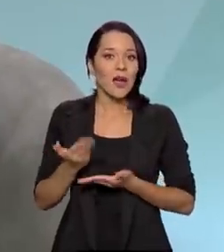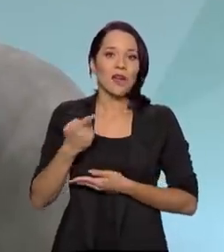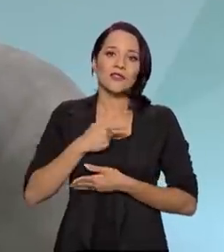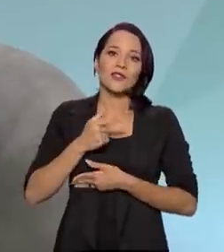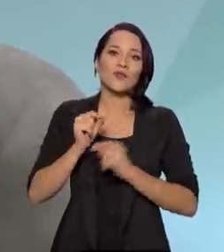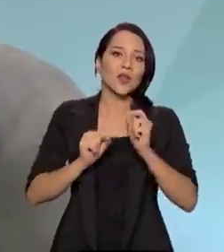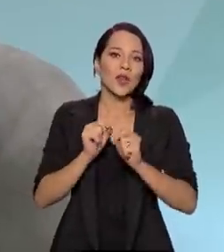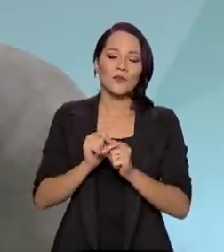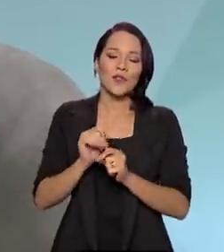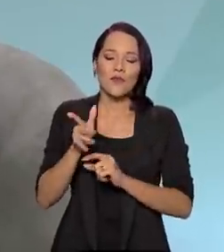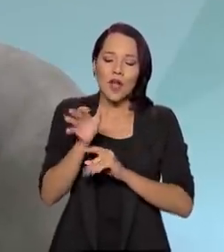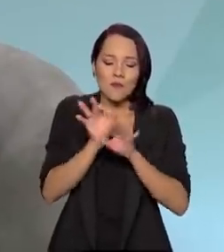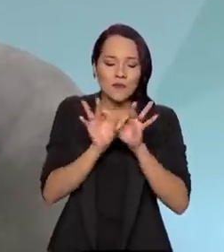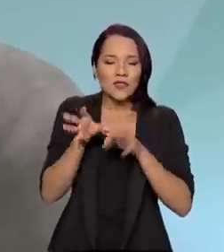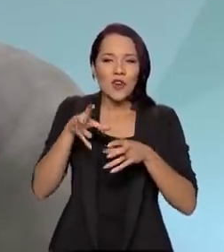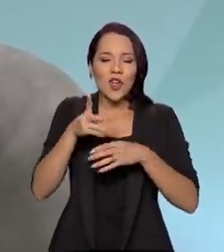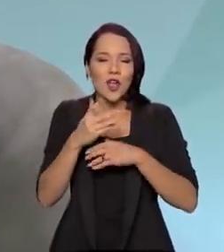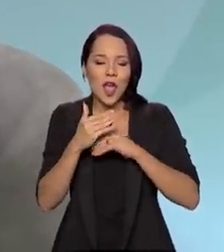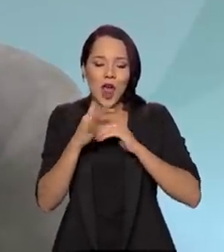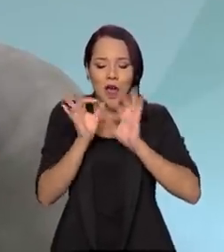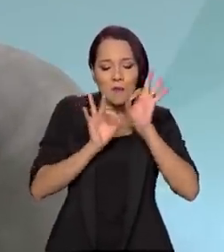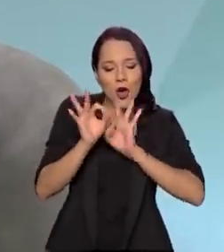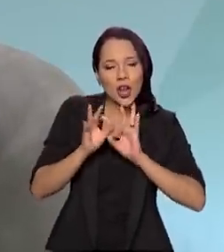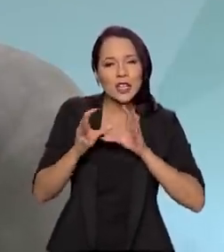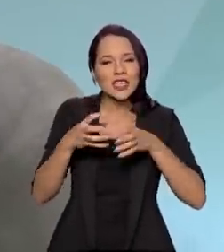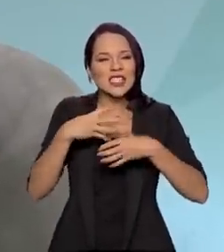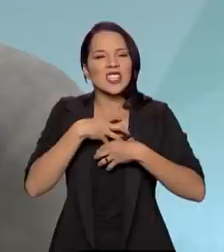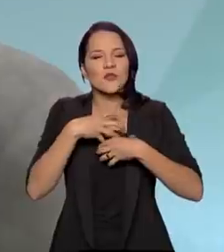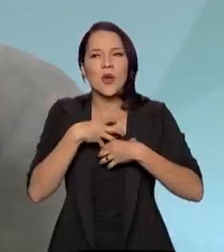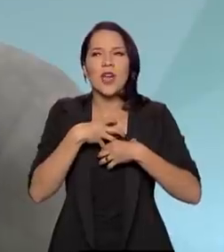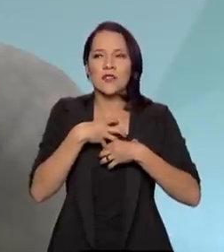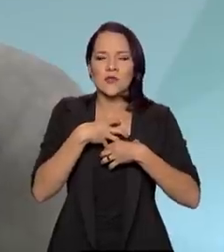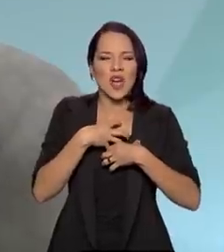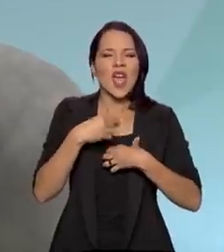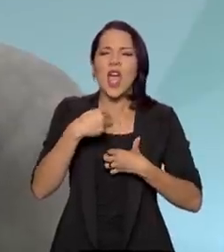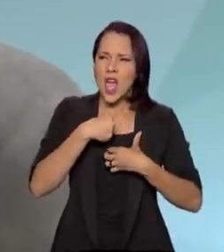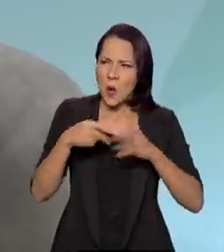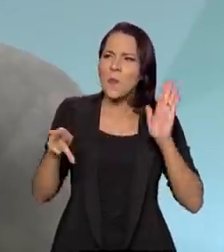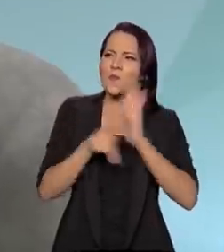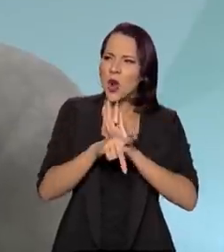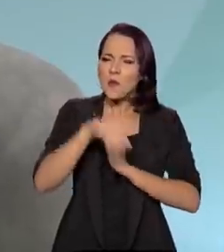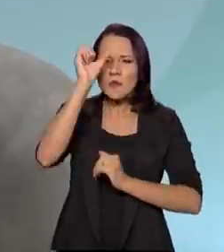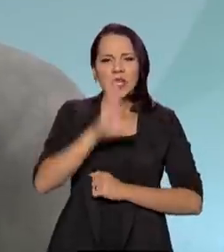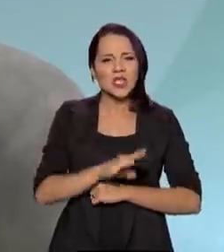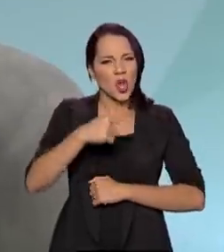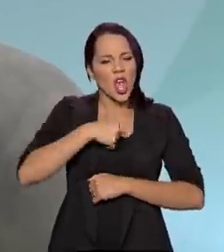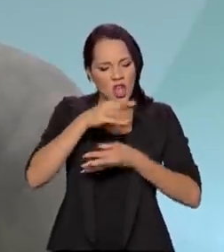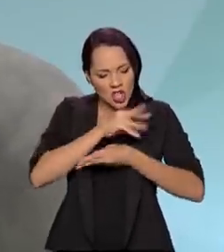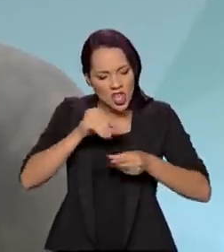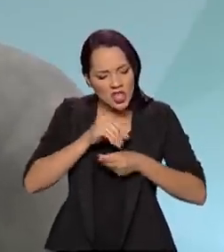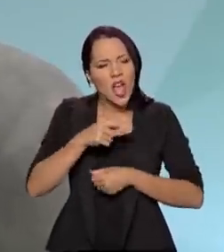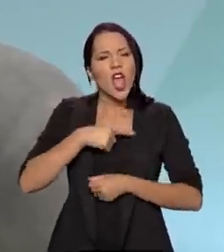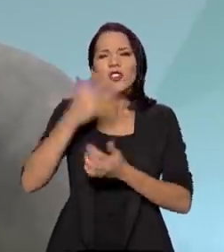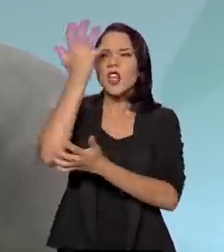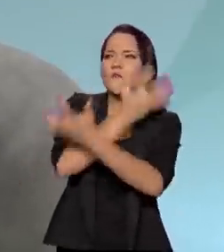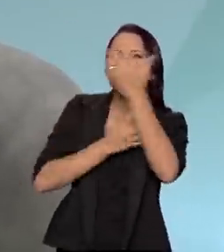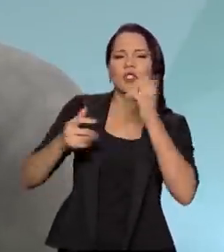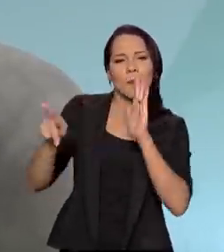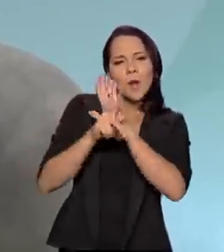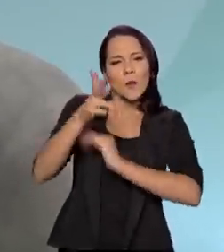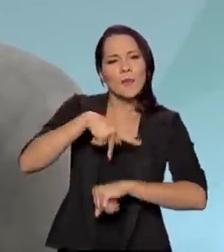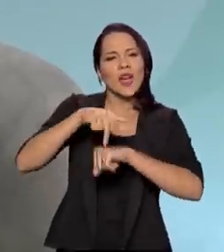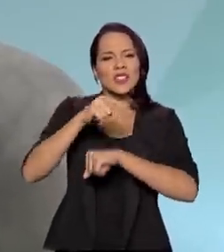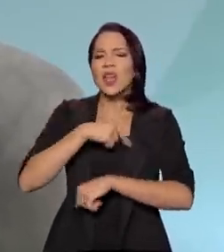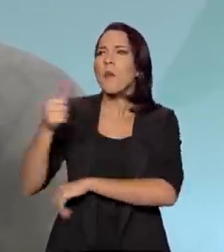fomos consolidando essa nacionalidade de eu sou brasileiro, é a minha terra, eu tenho um hino, tenho uma bandeira, e